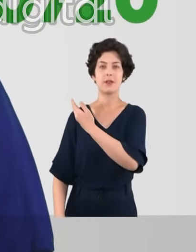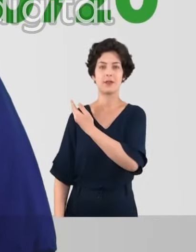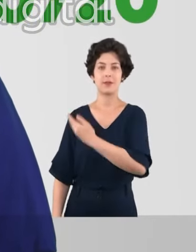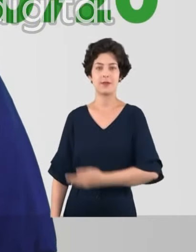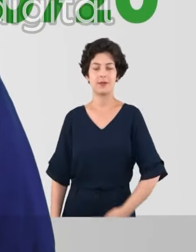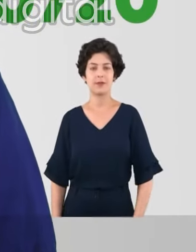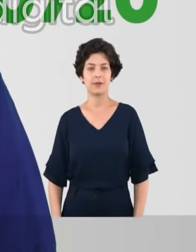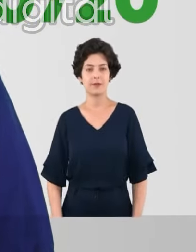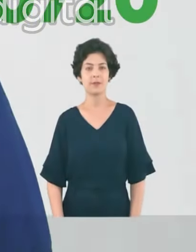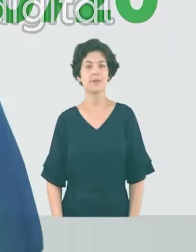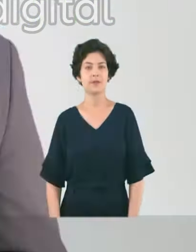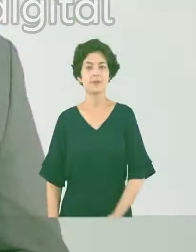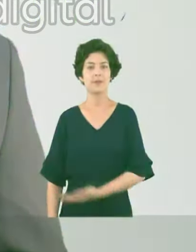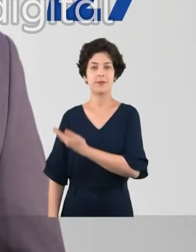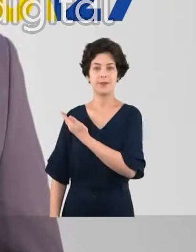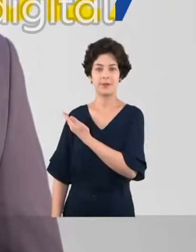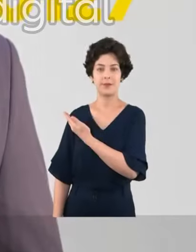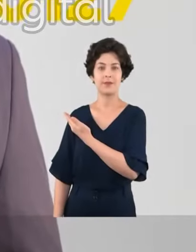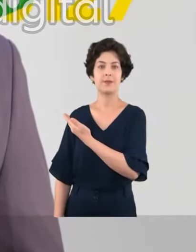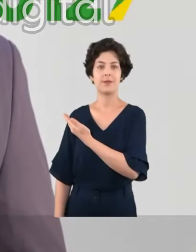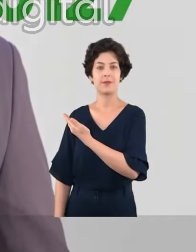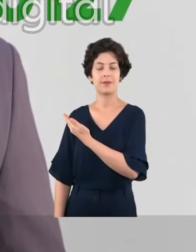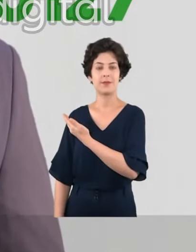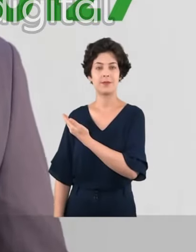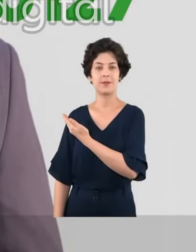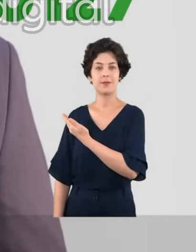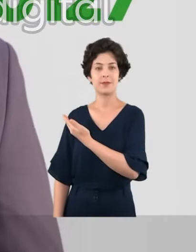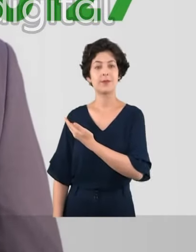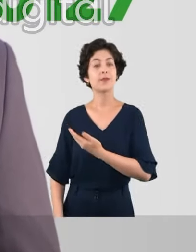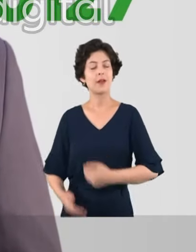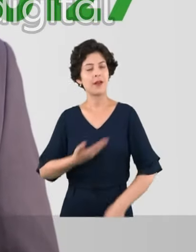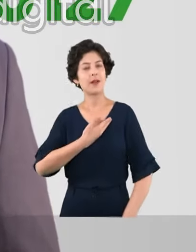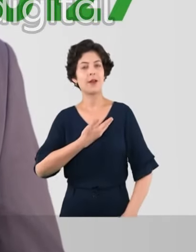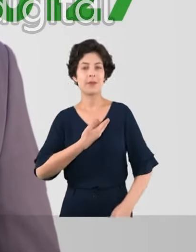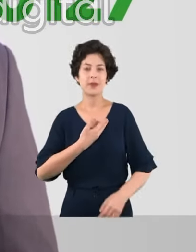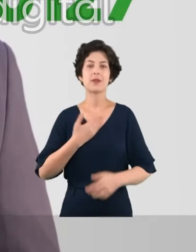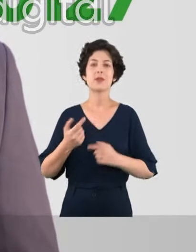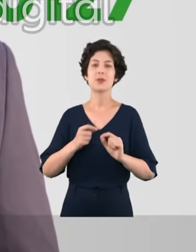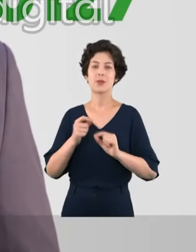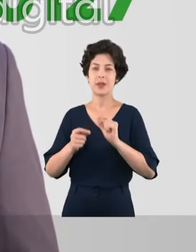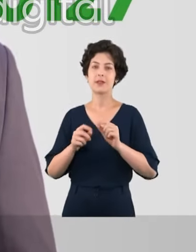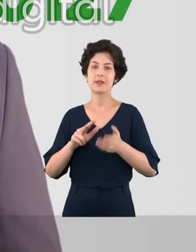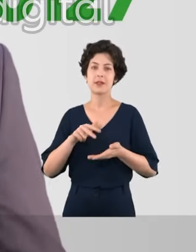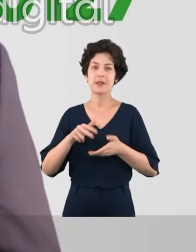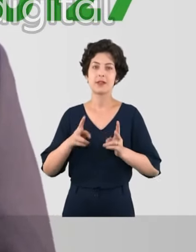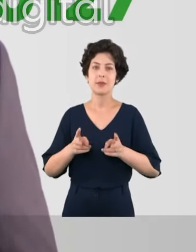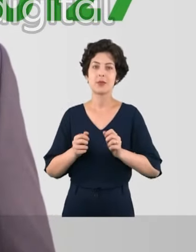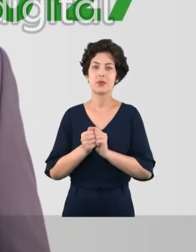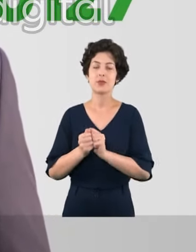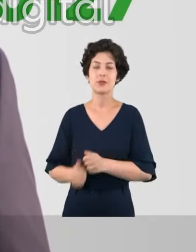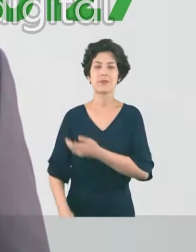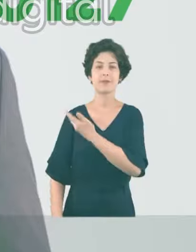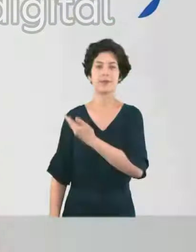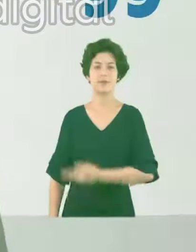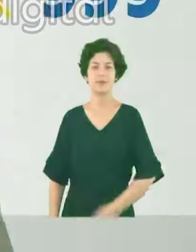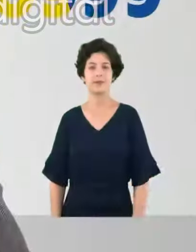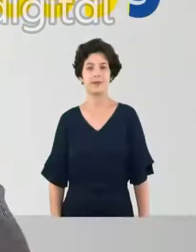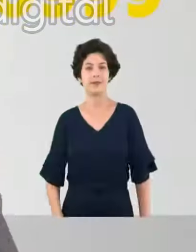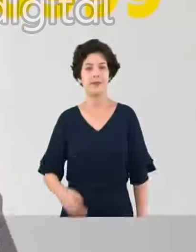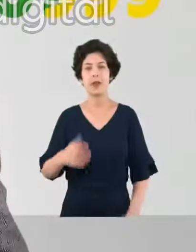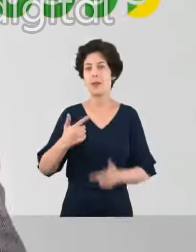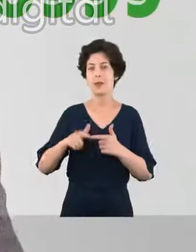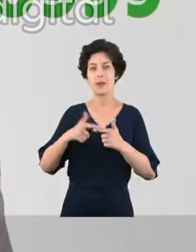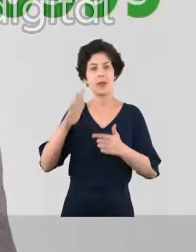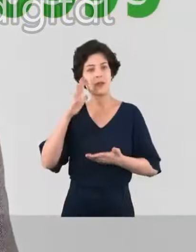Alex Pastel, vinte e setecentos e vinte. Professor Zé Carlos, vinte e um, dois, sete. Seu amigo sempre presente com o prefeito Ricardo Nunes. A única